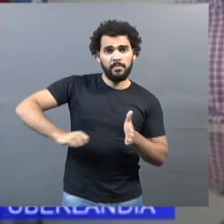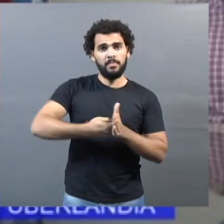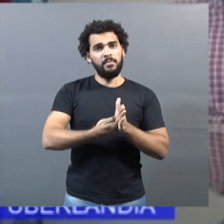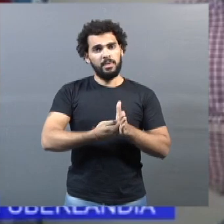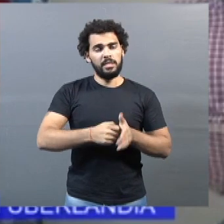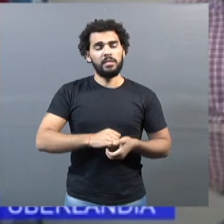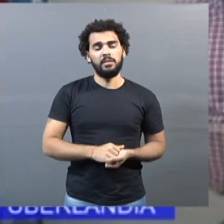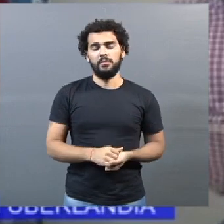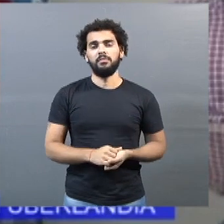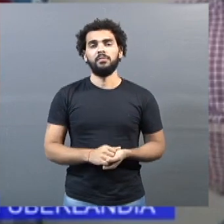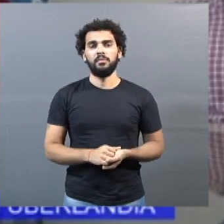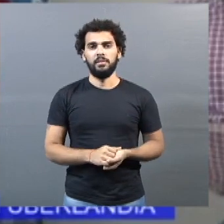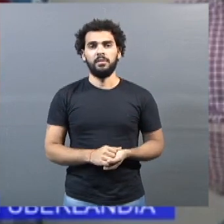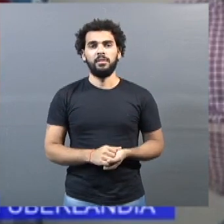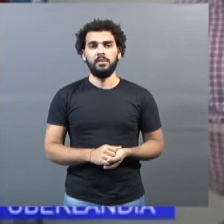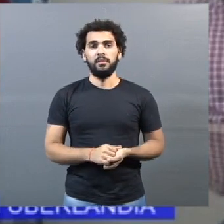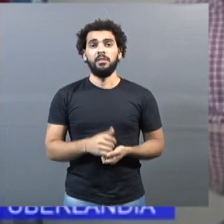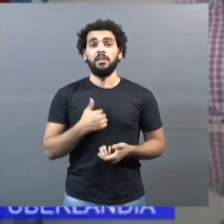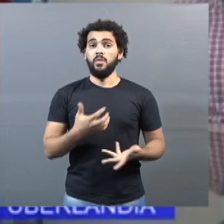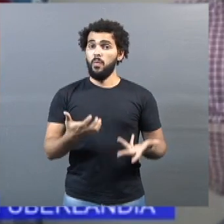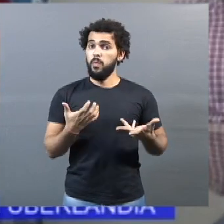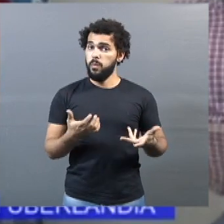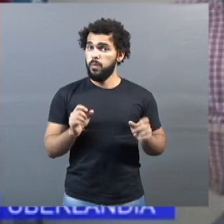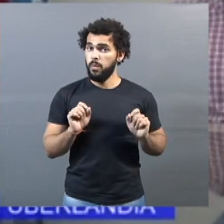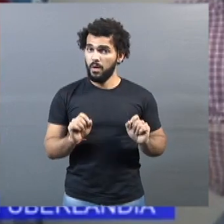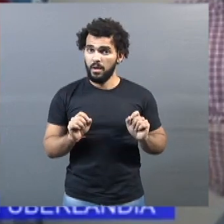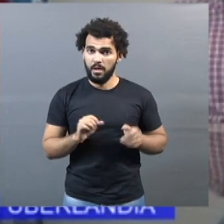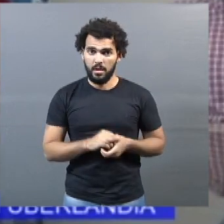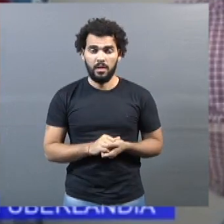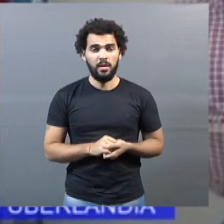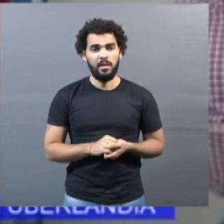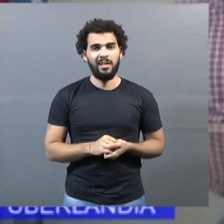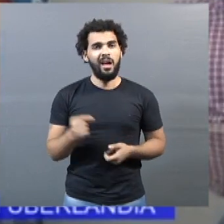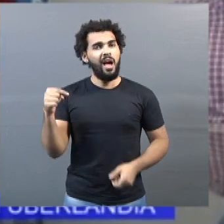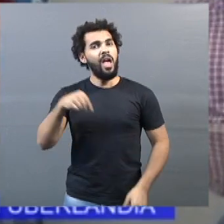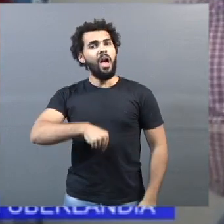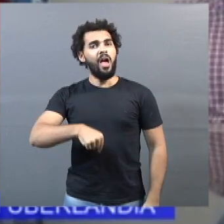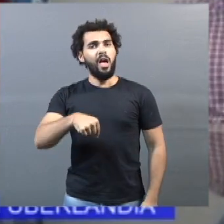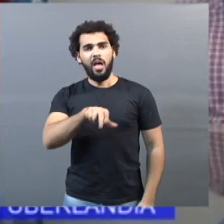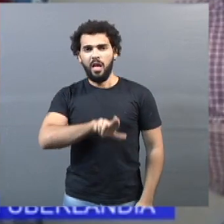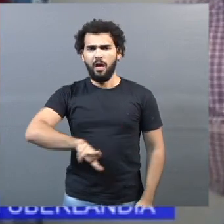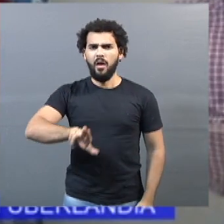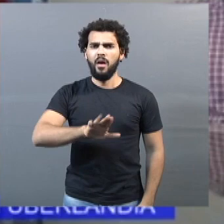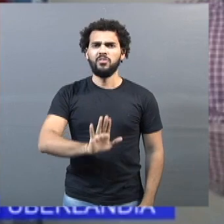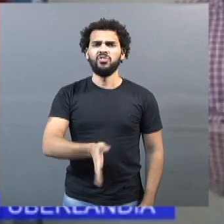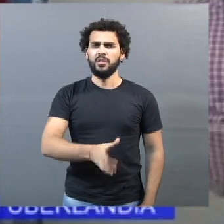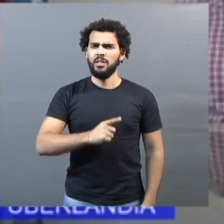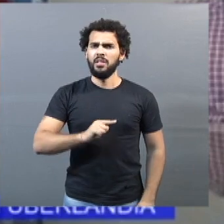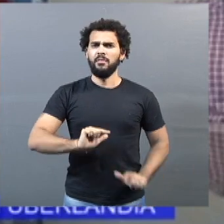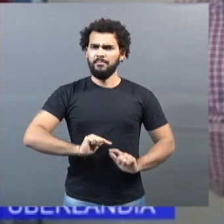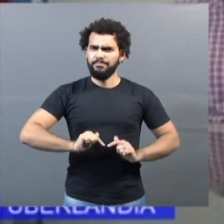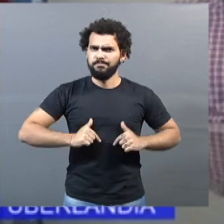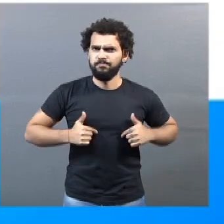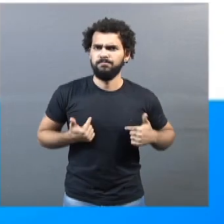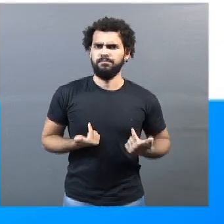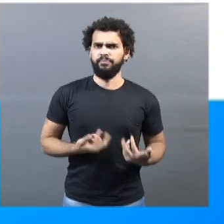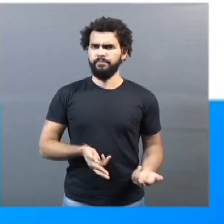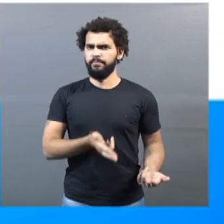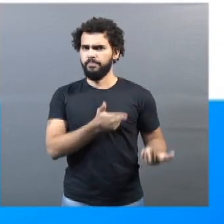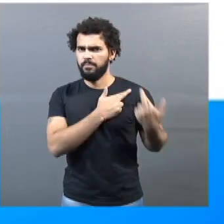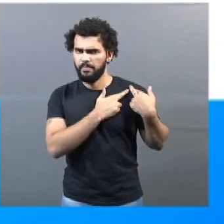autonomia volte para o município de Uberlândia, porque aqui nós estamos trabalhando com responsabilidade.